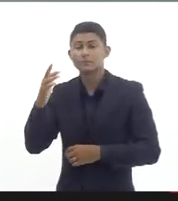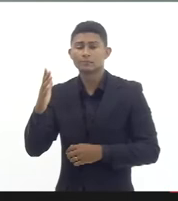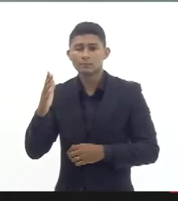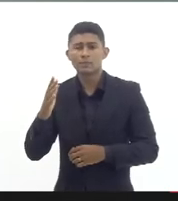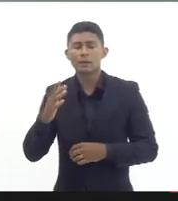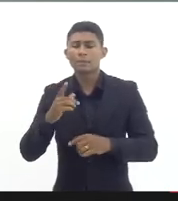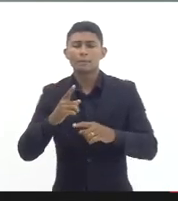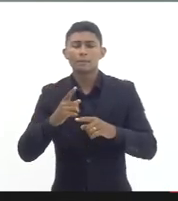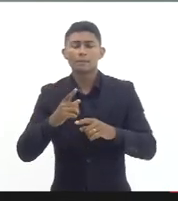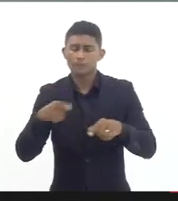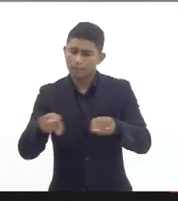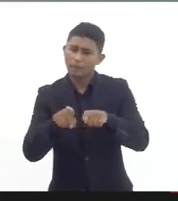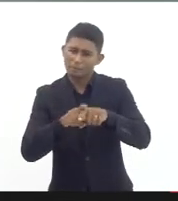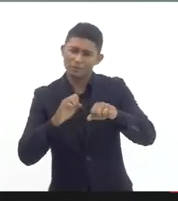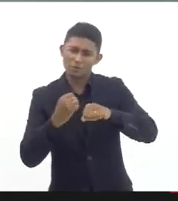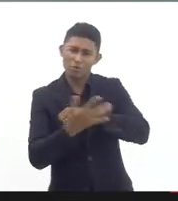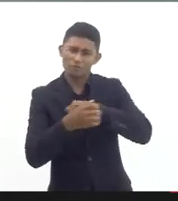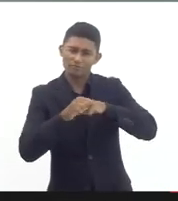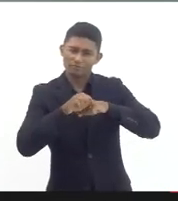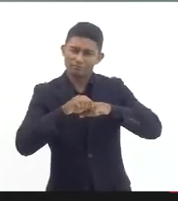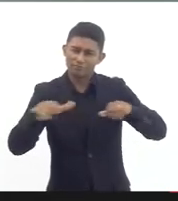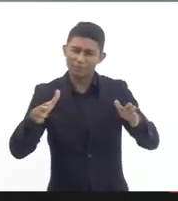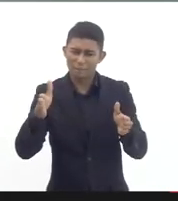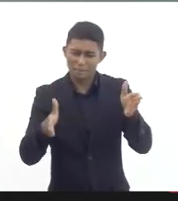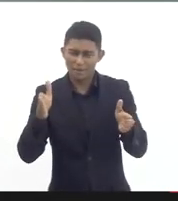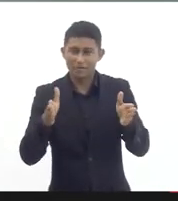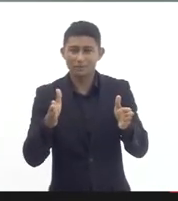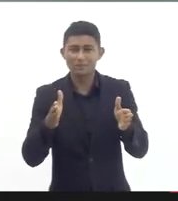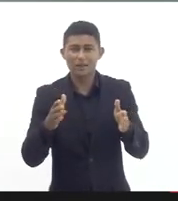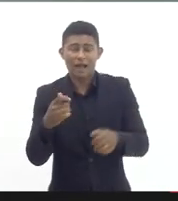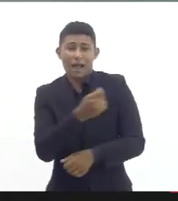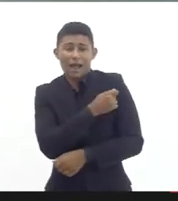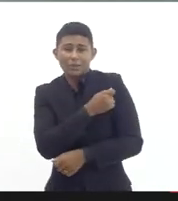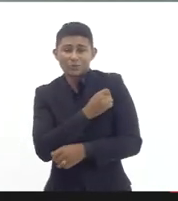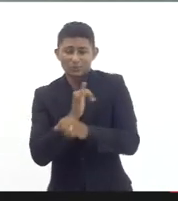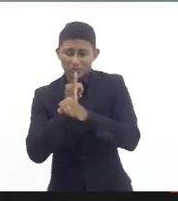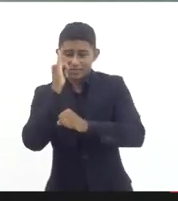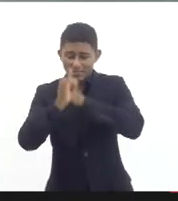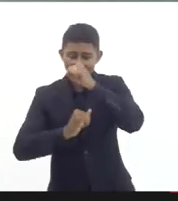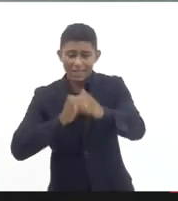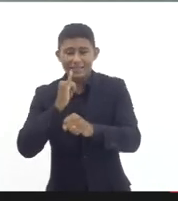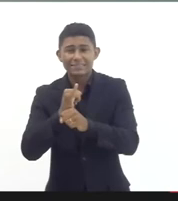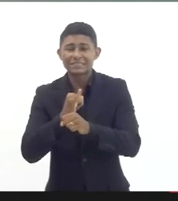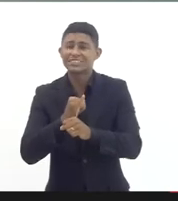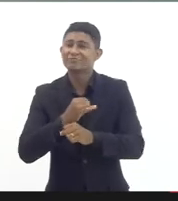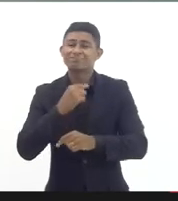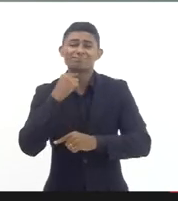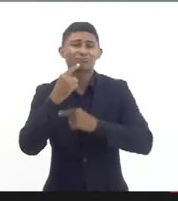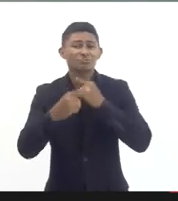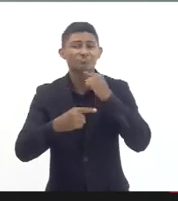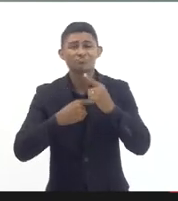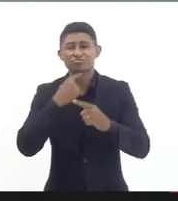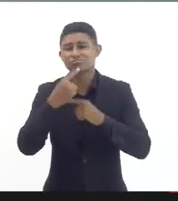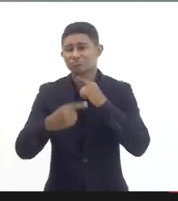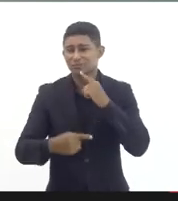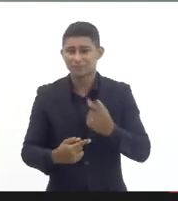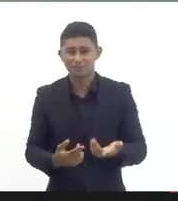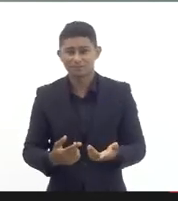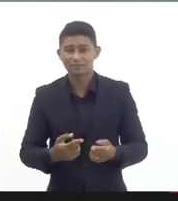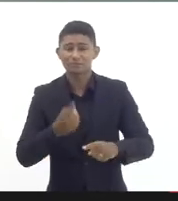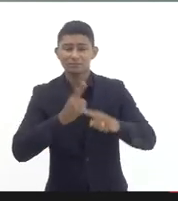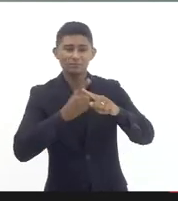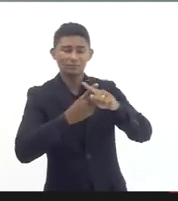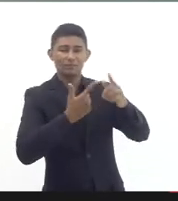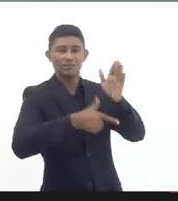foi daquele jeito que não tem a ver com o que preconiza a legislação